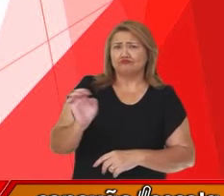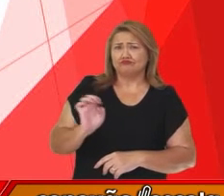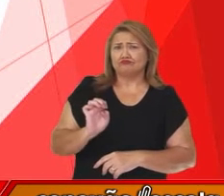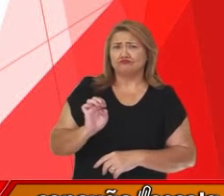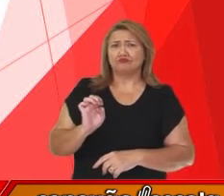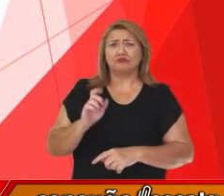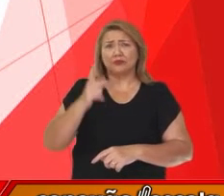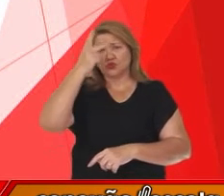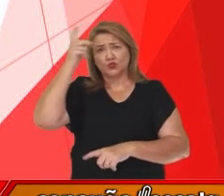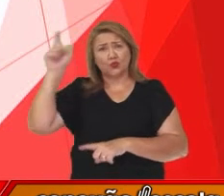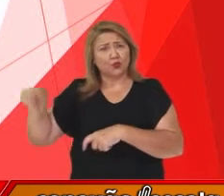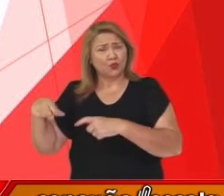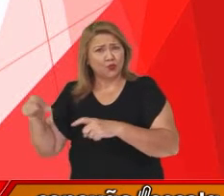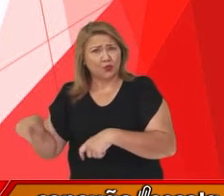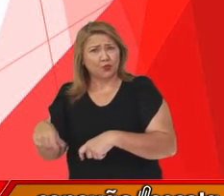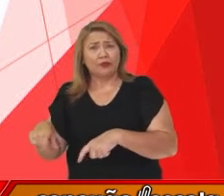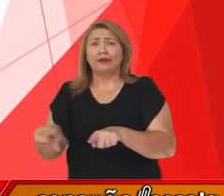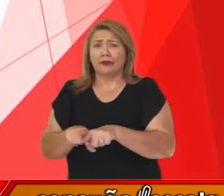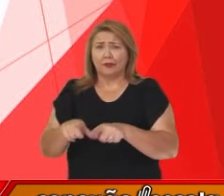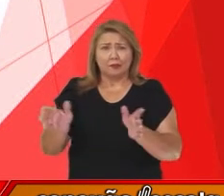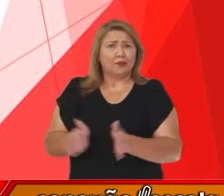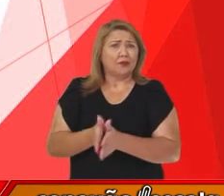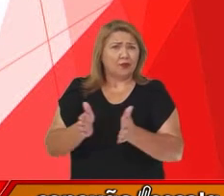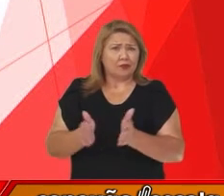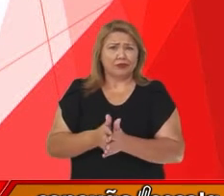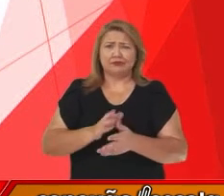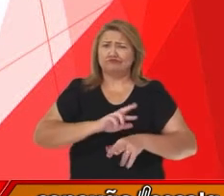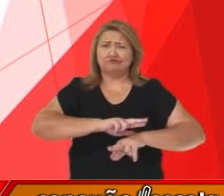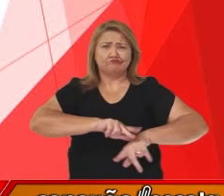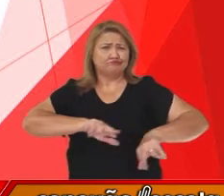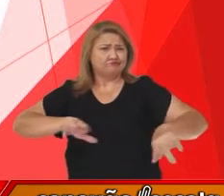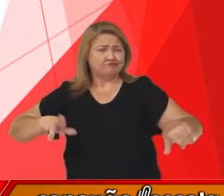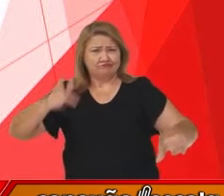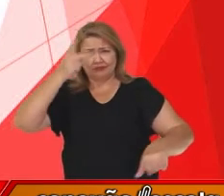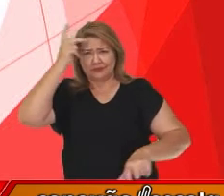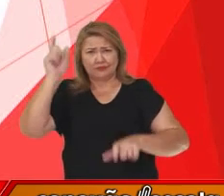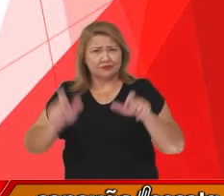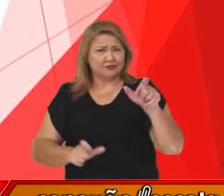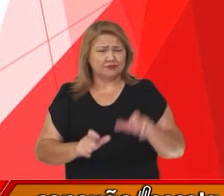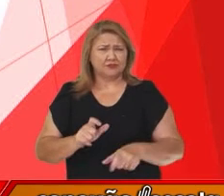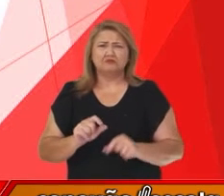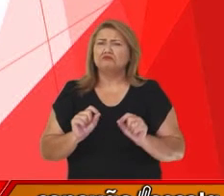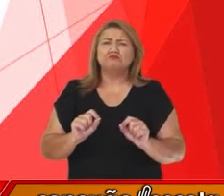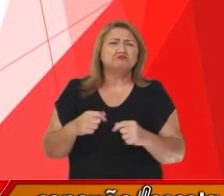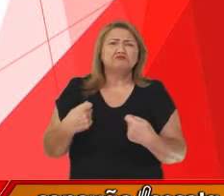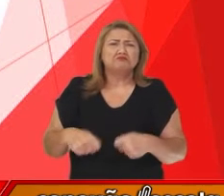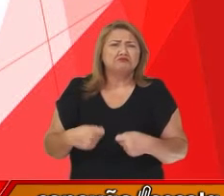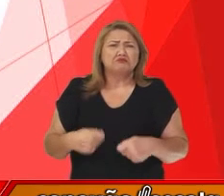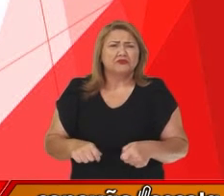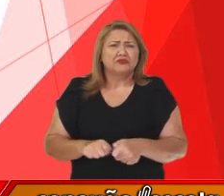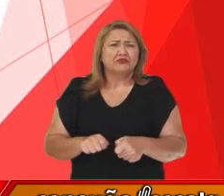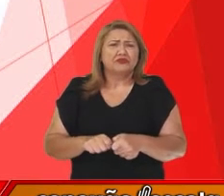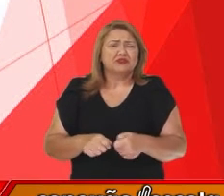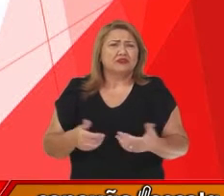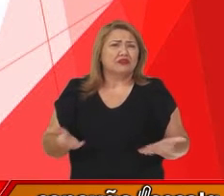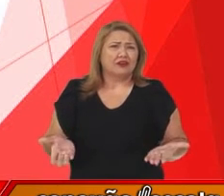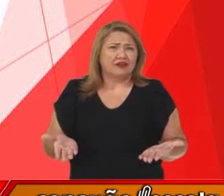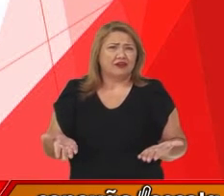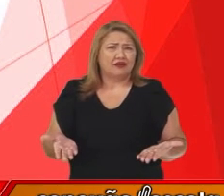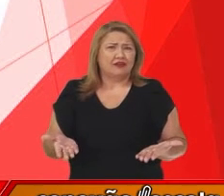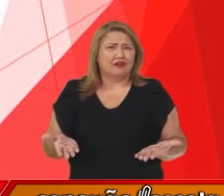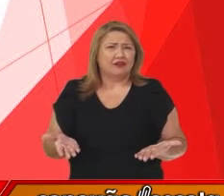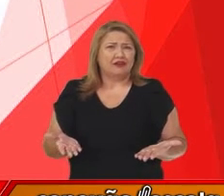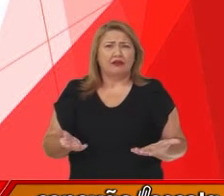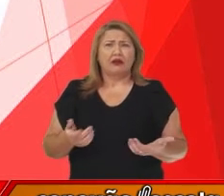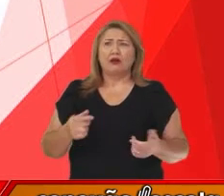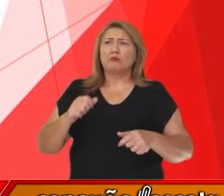camponeses, contra até pobres e etc. O que precisamos de fato fazer para que isso